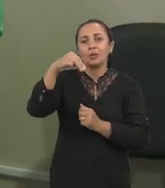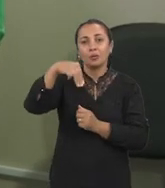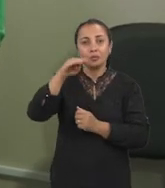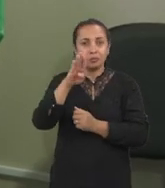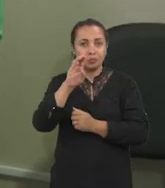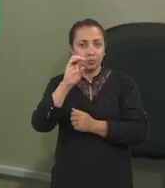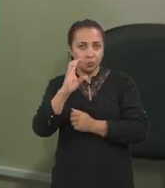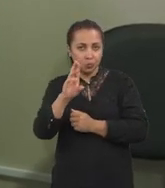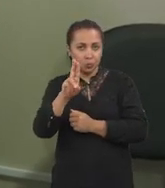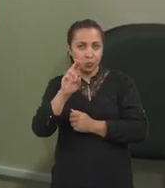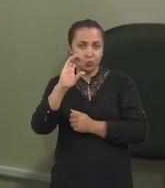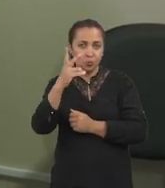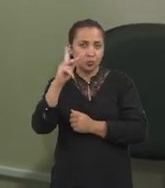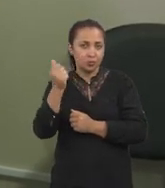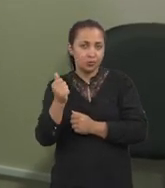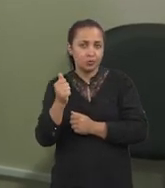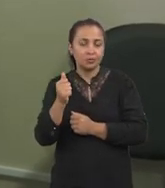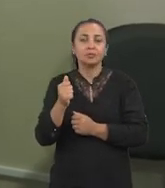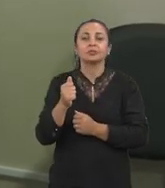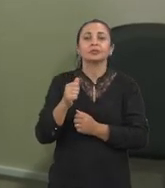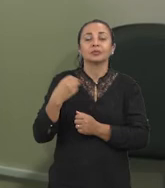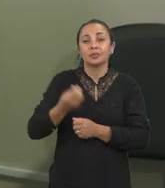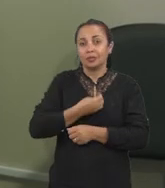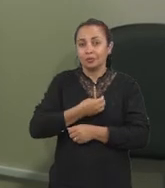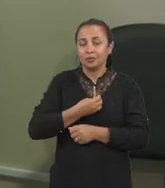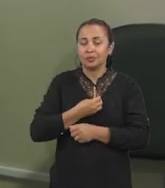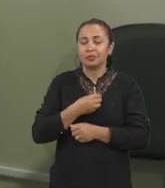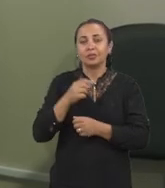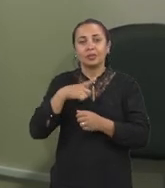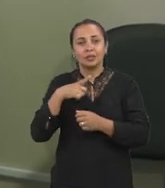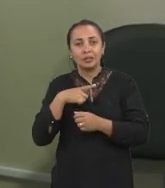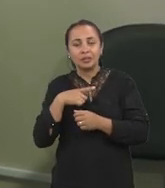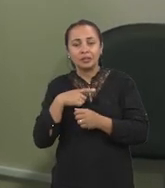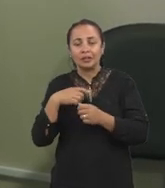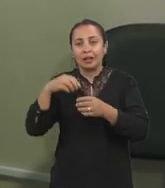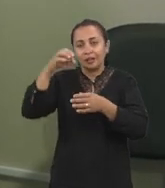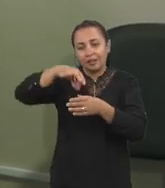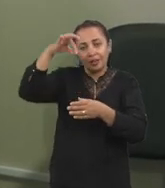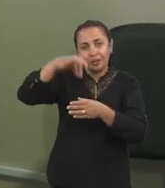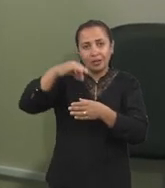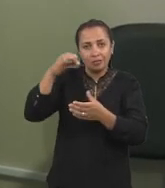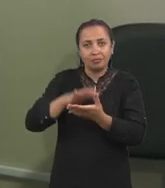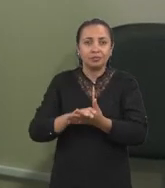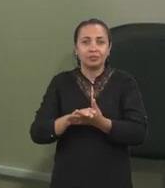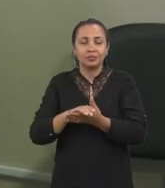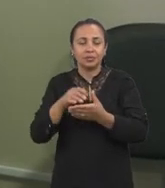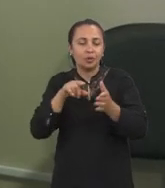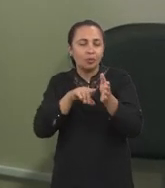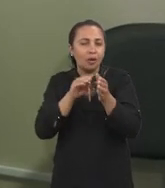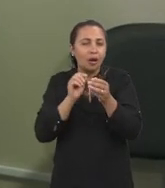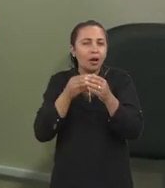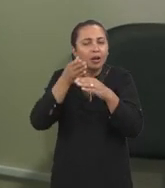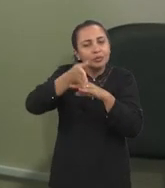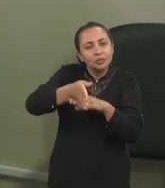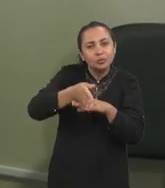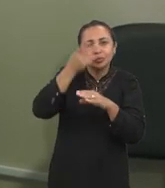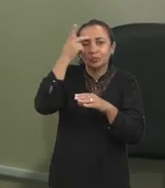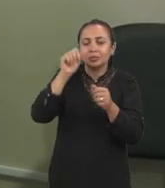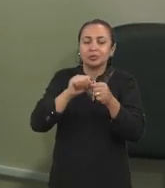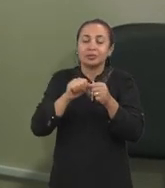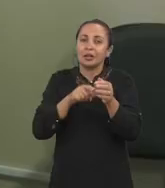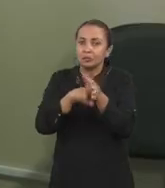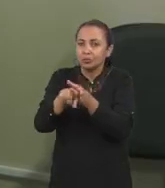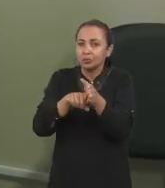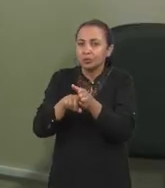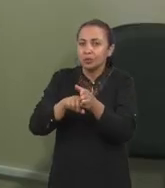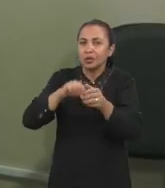organismo em questão. Então, a gente entrou na pesquisa para fazer algumas análises de algumas mutações